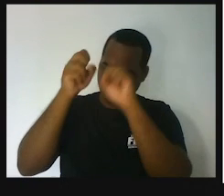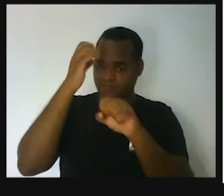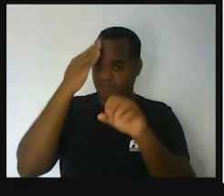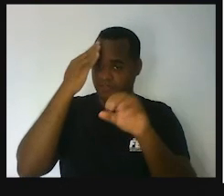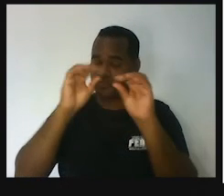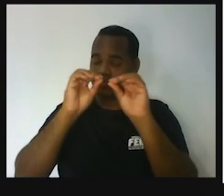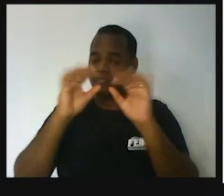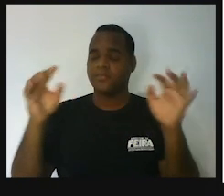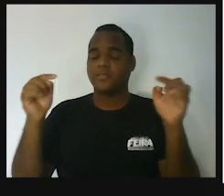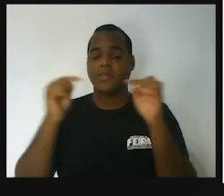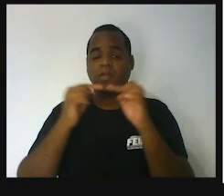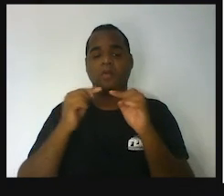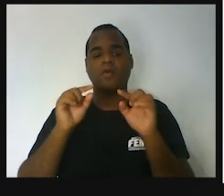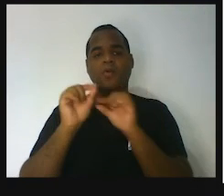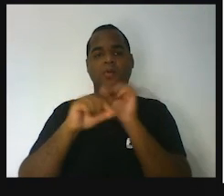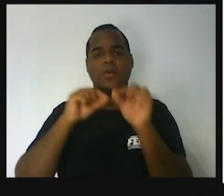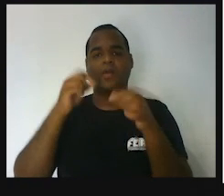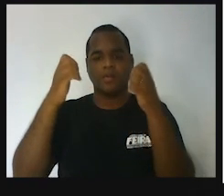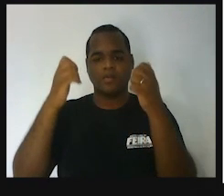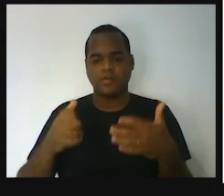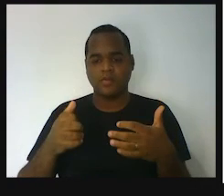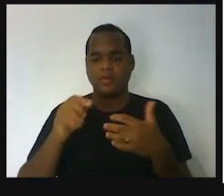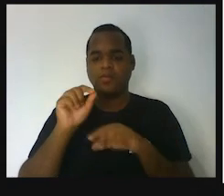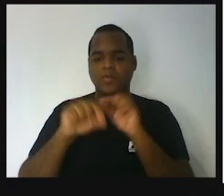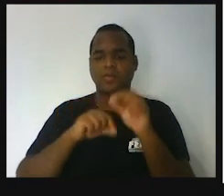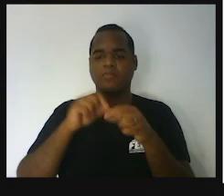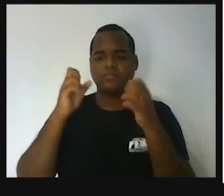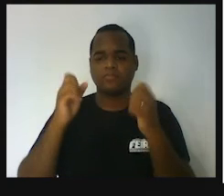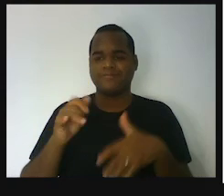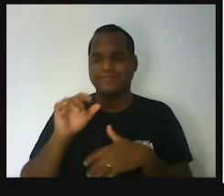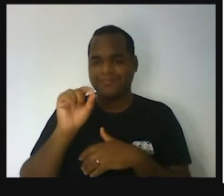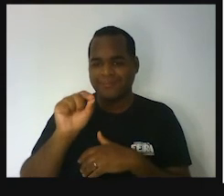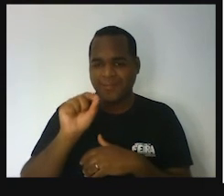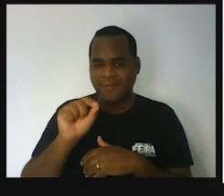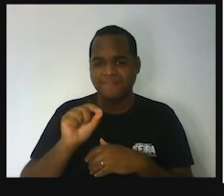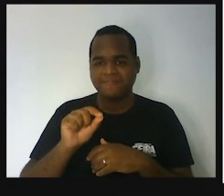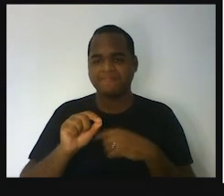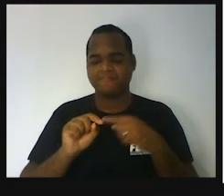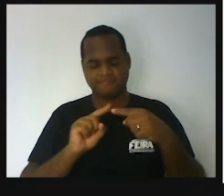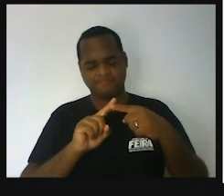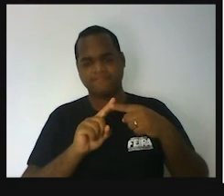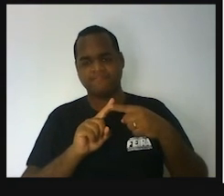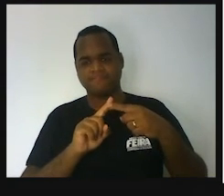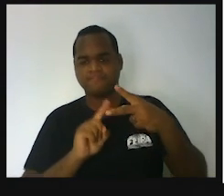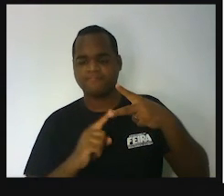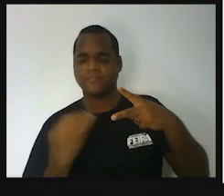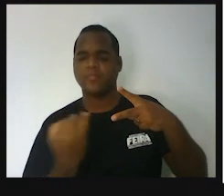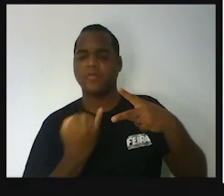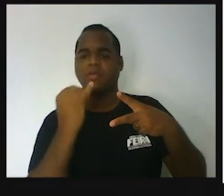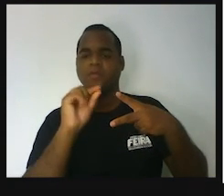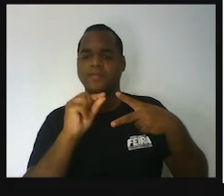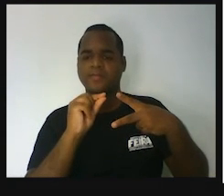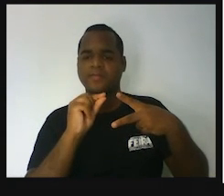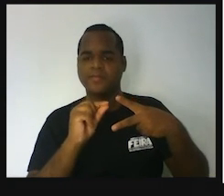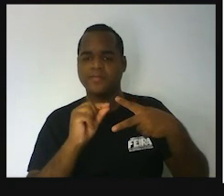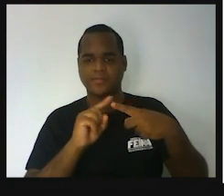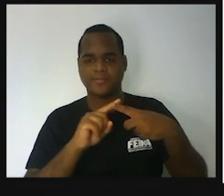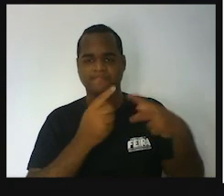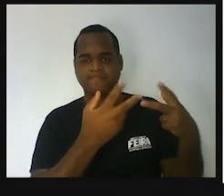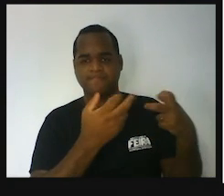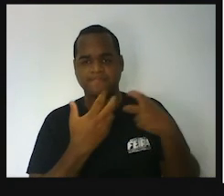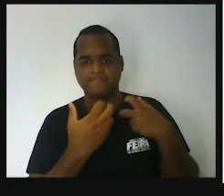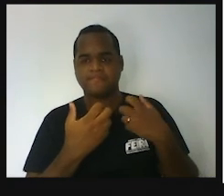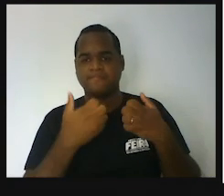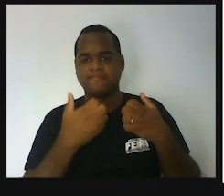que a gente trouxe aqui para essa nossa aula. Certo? E o que é foi importante nela? Perceber